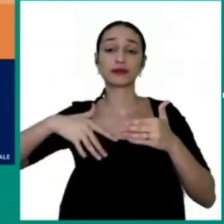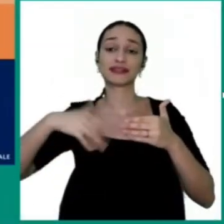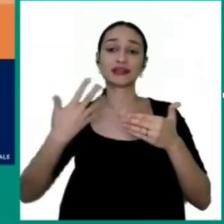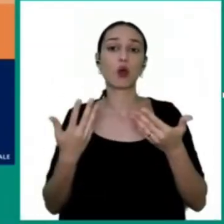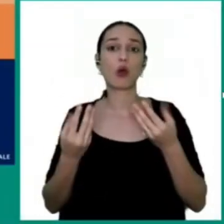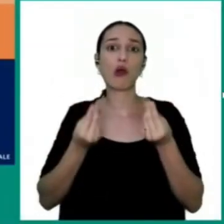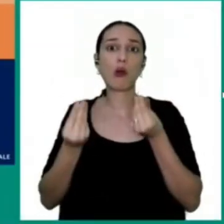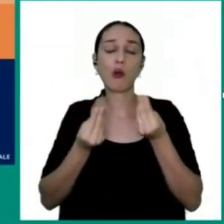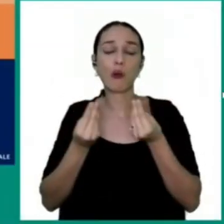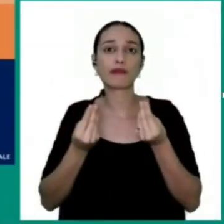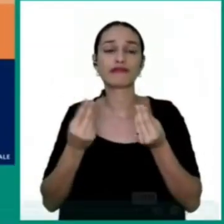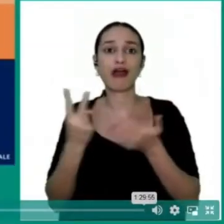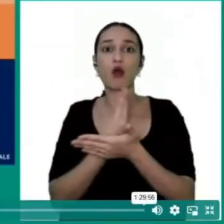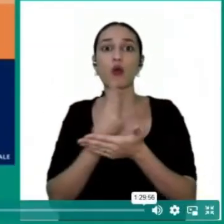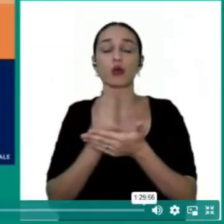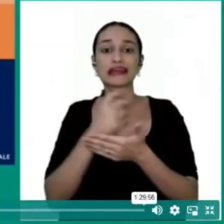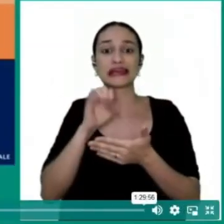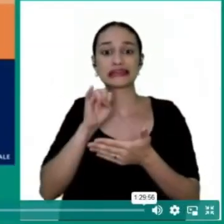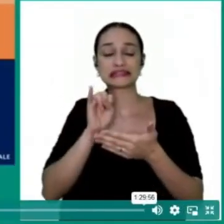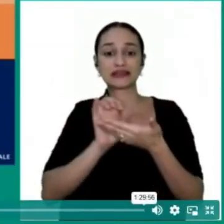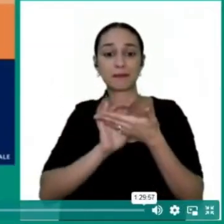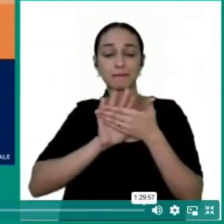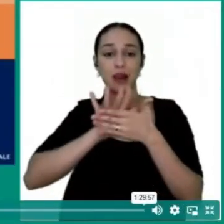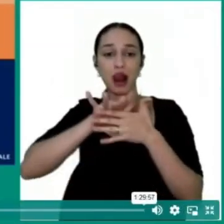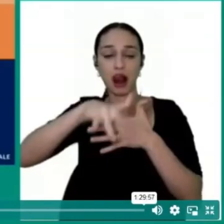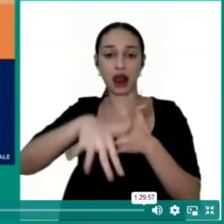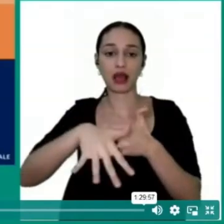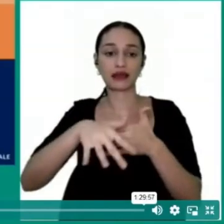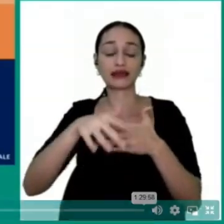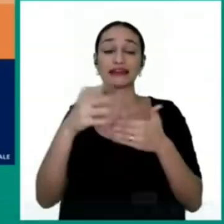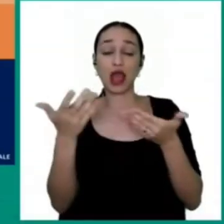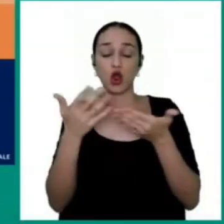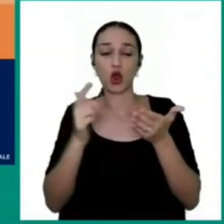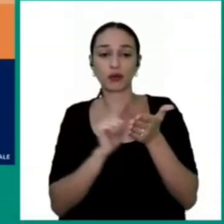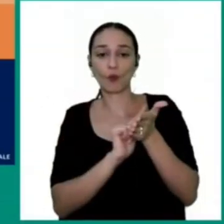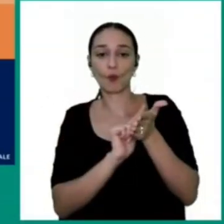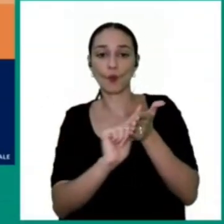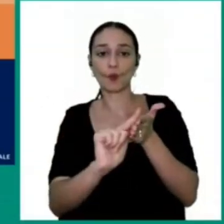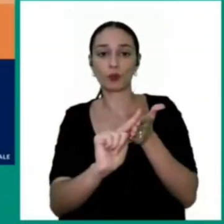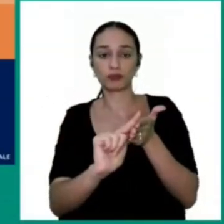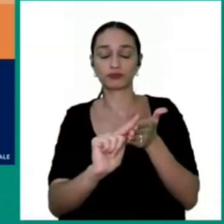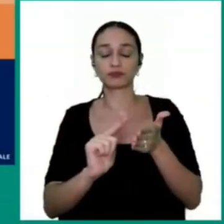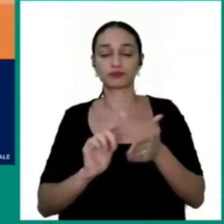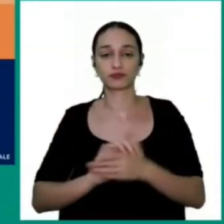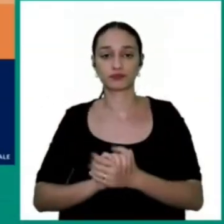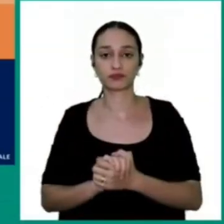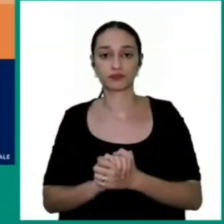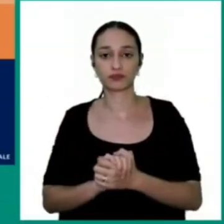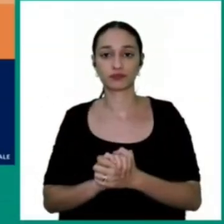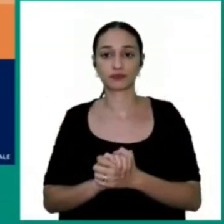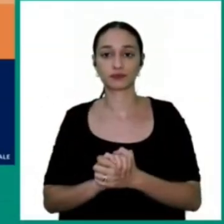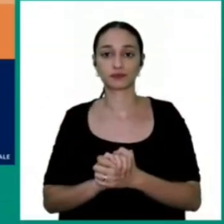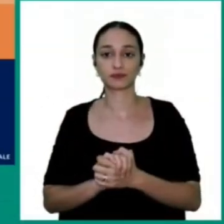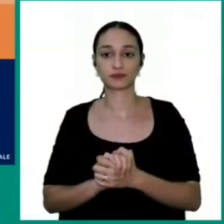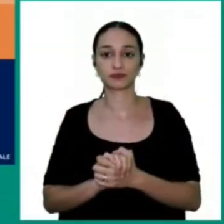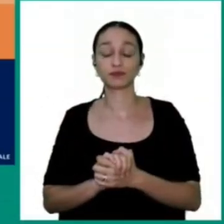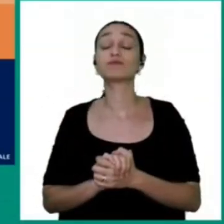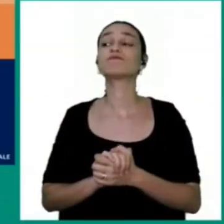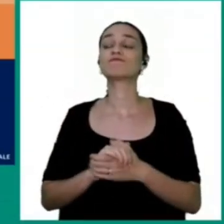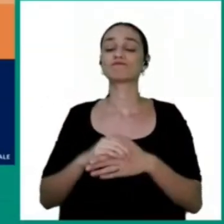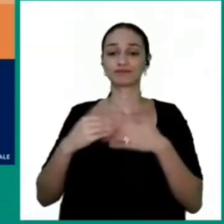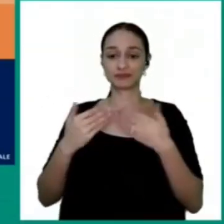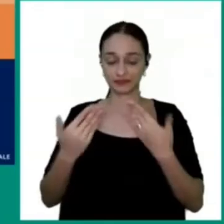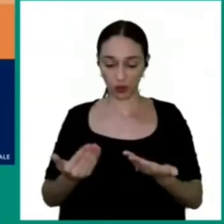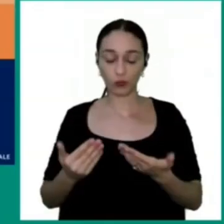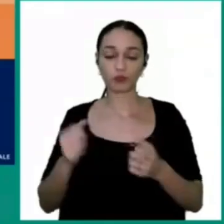O que vai acontecer com esse rejeito que está sendo descaracterizado na estrutura? Tá. A obra de descaracterização, ela não